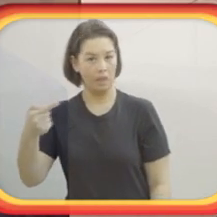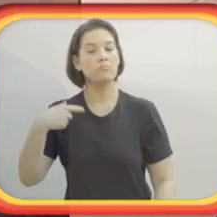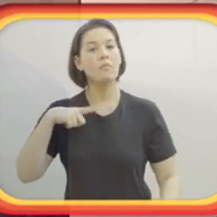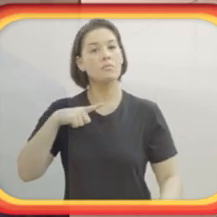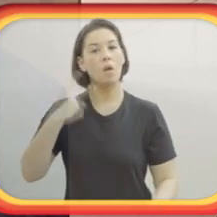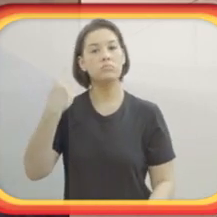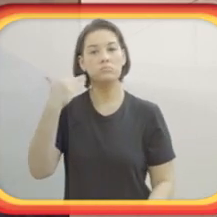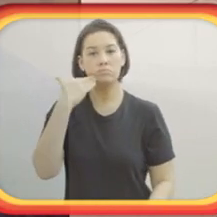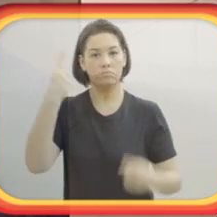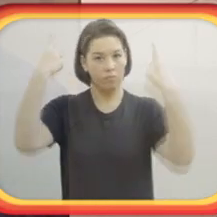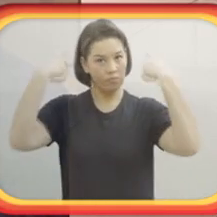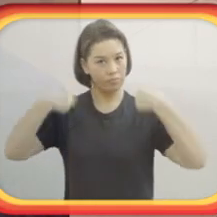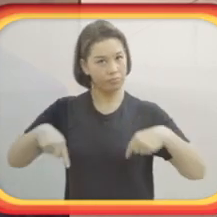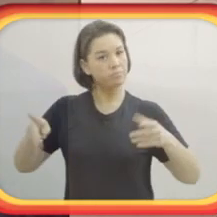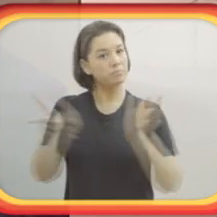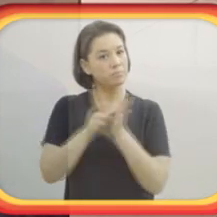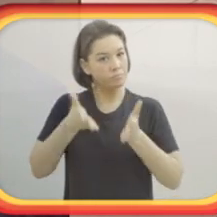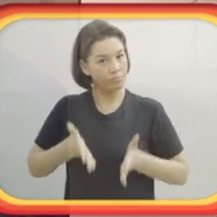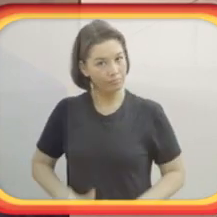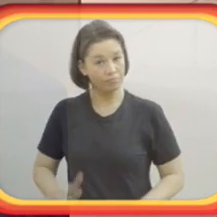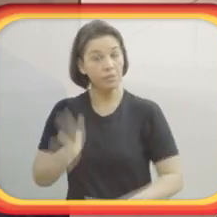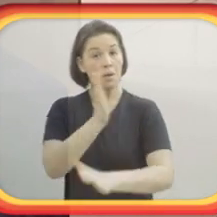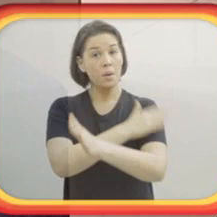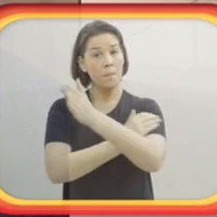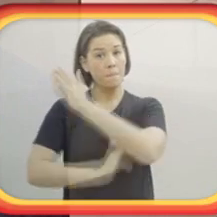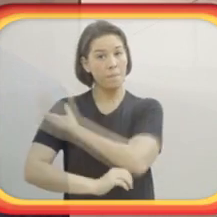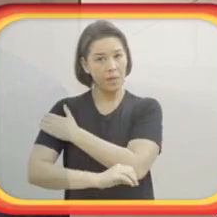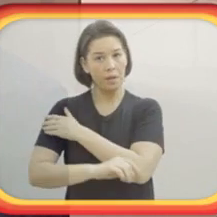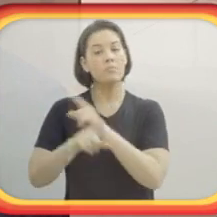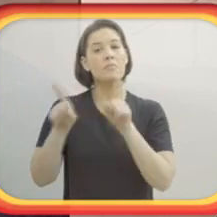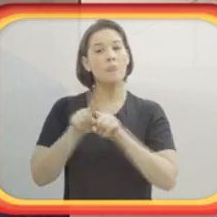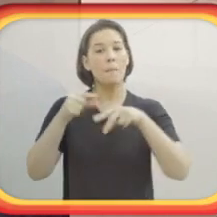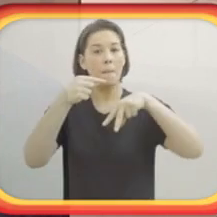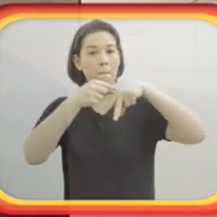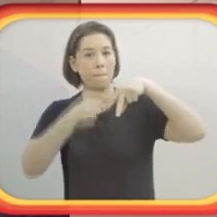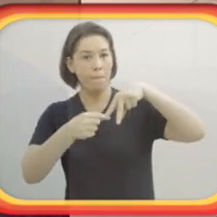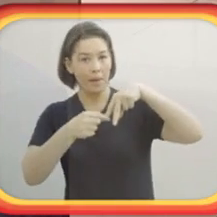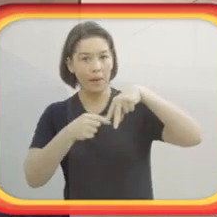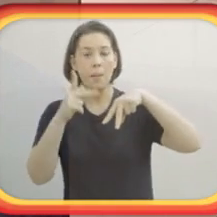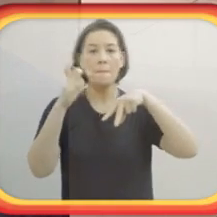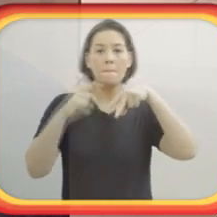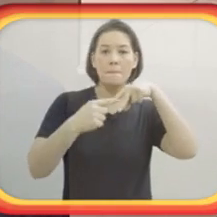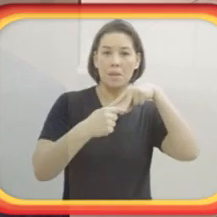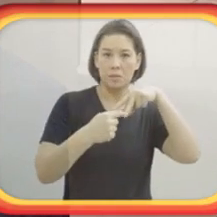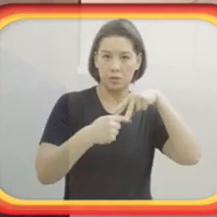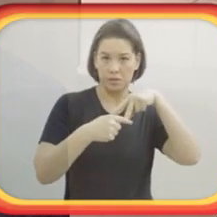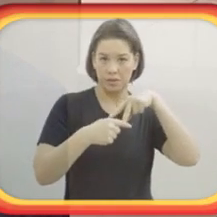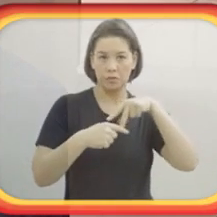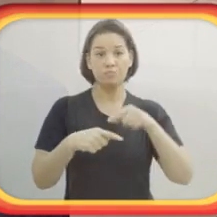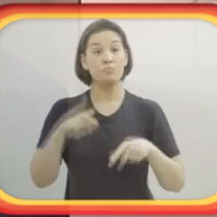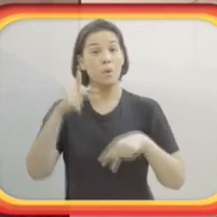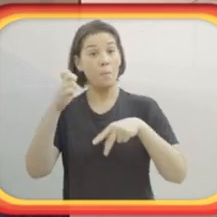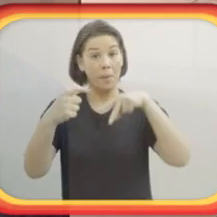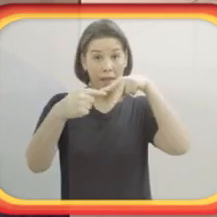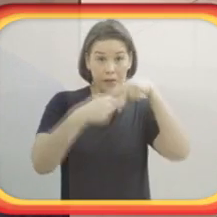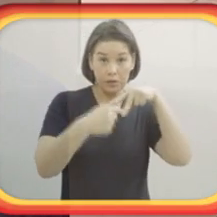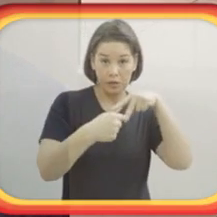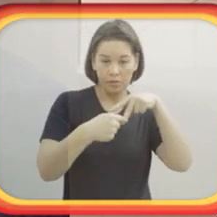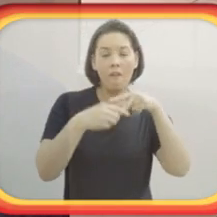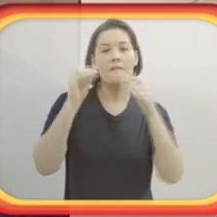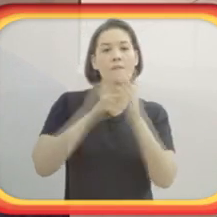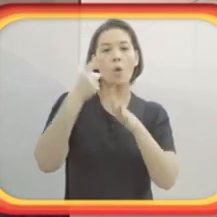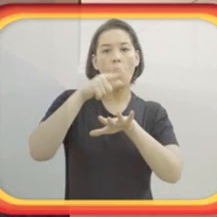formação congênita dos membros superiores, perna direita e pé esquerdo. No pé esquerdo falta um dedo.